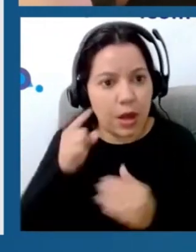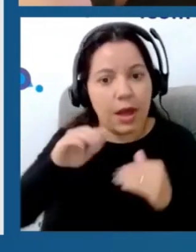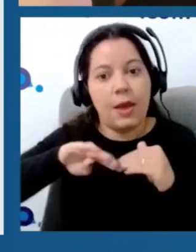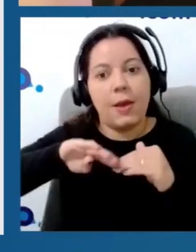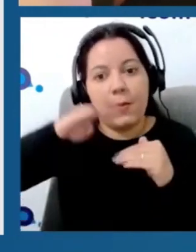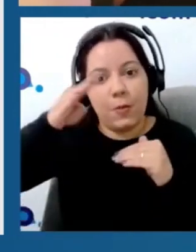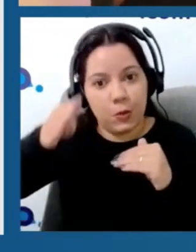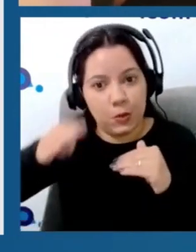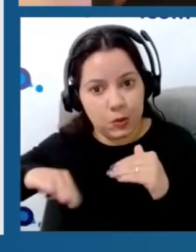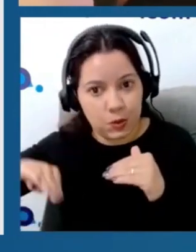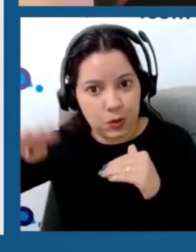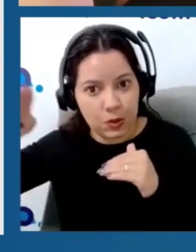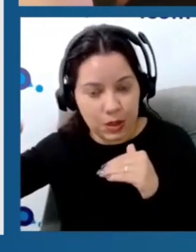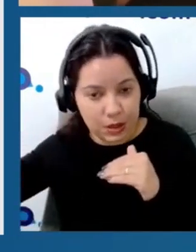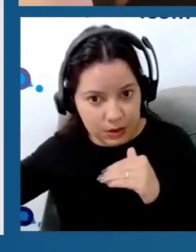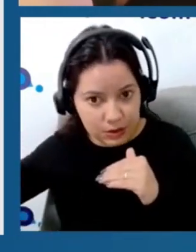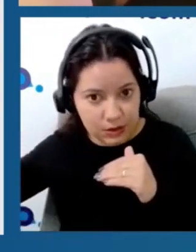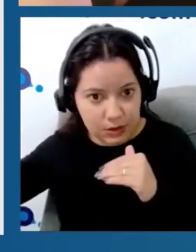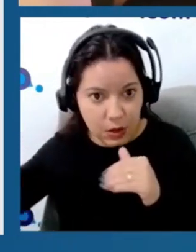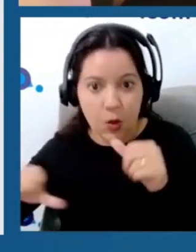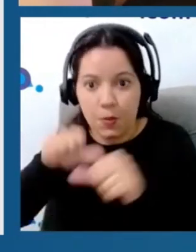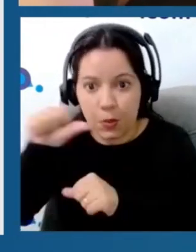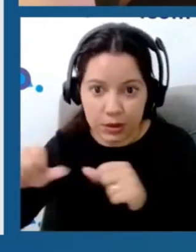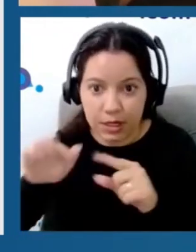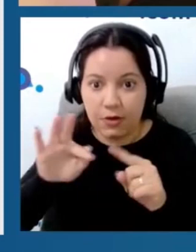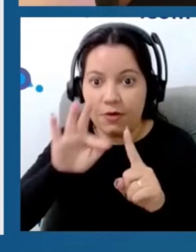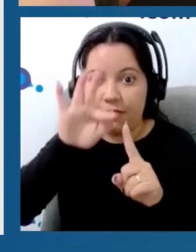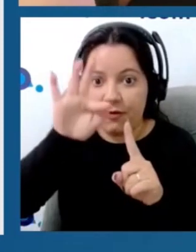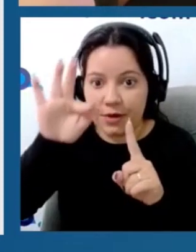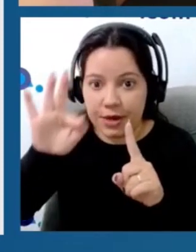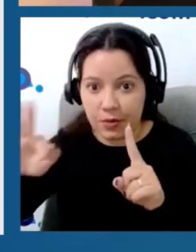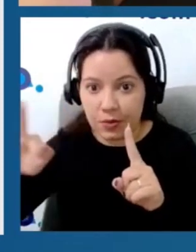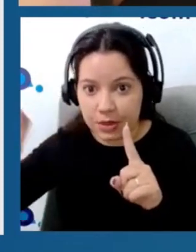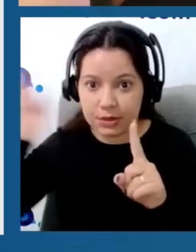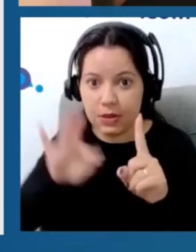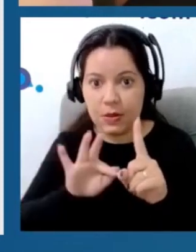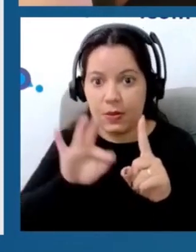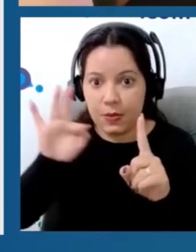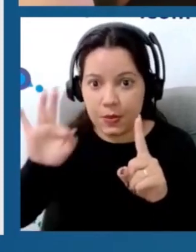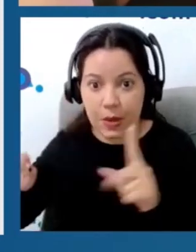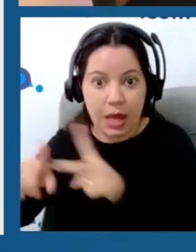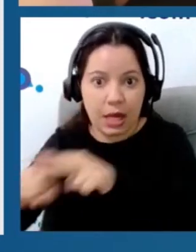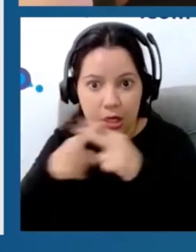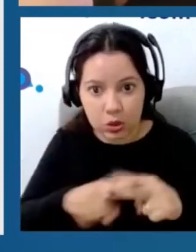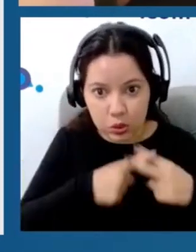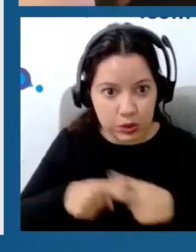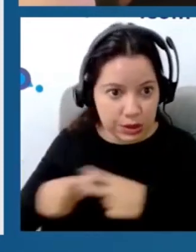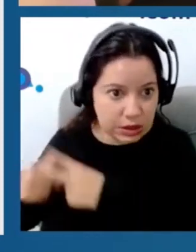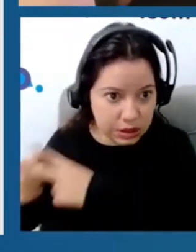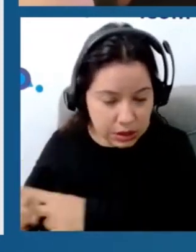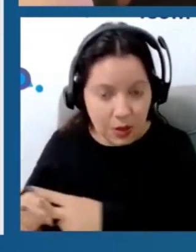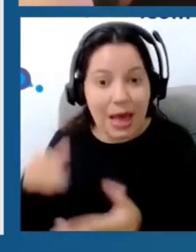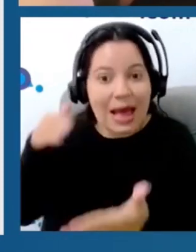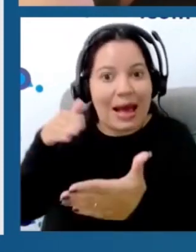parâmetros, alternando a frequência entre alta e baixa e ajustando a intensidade, aumentando esse nível de intensidade até o